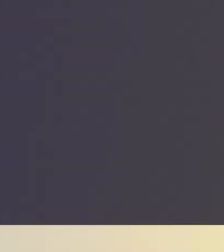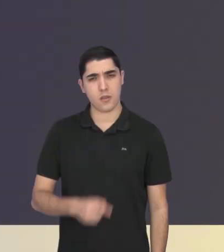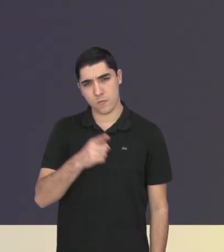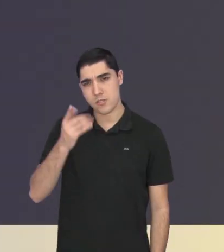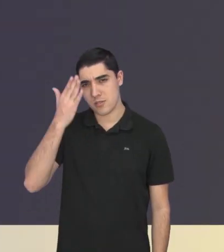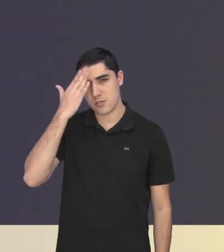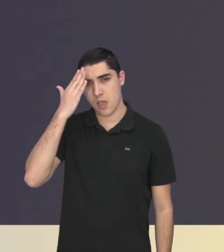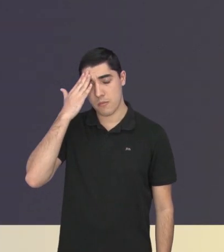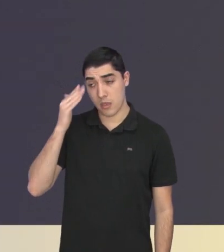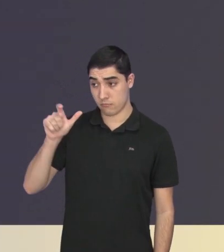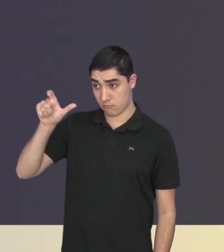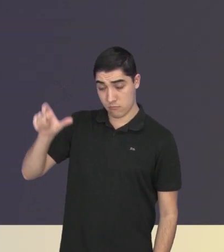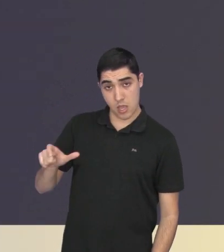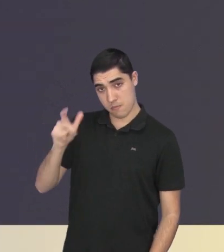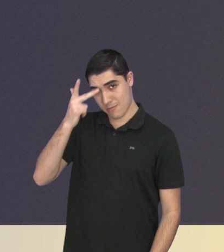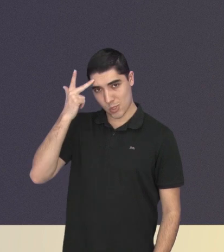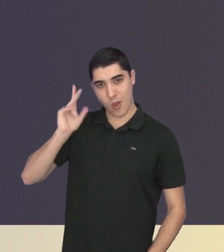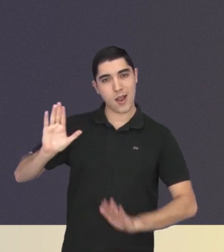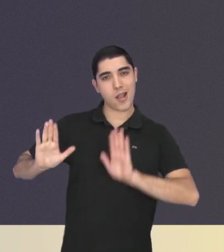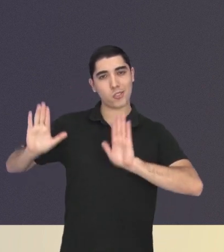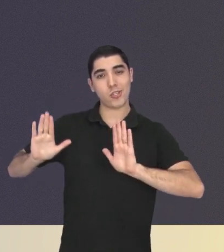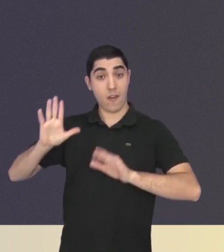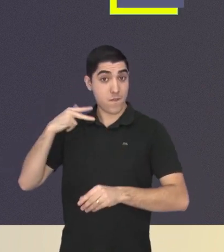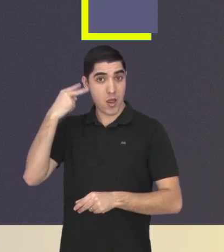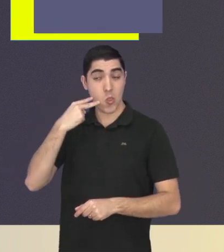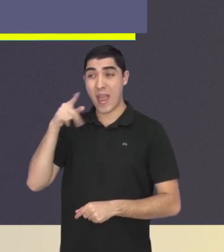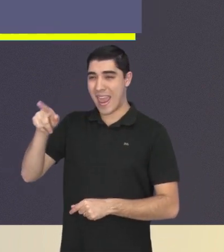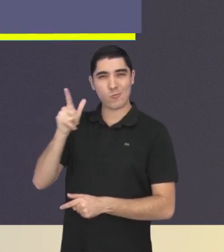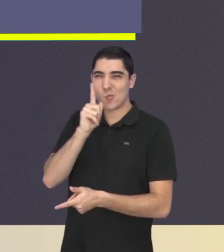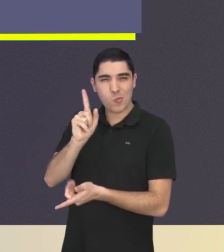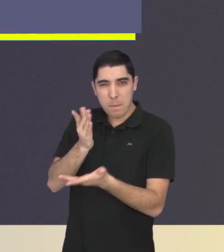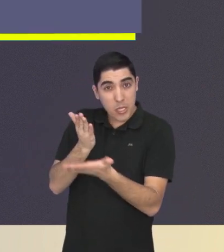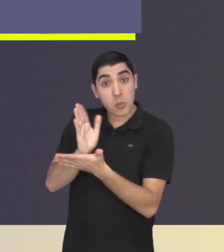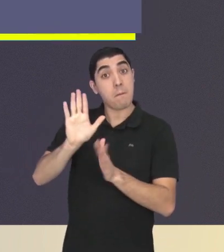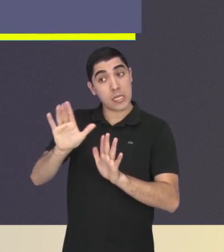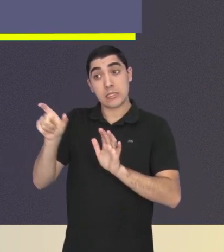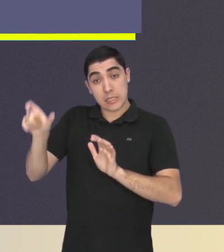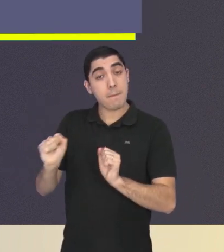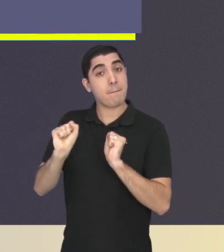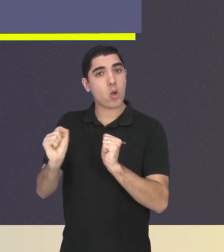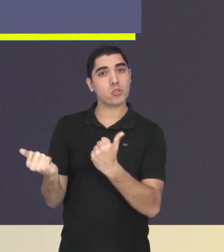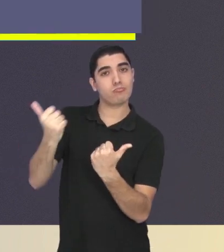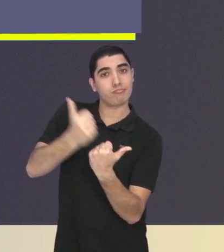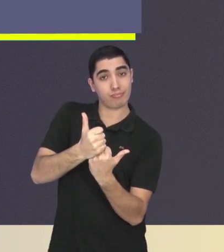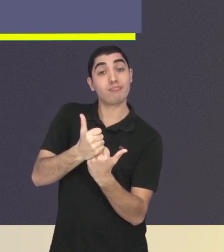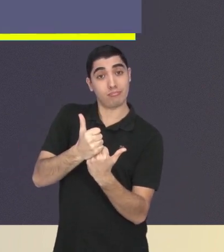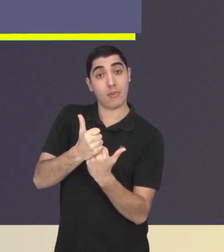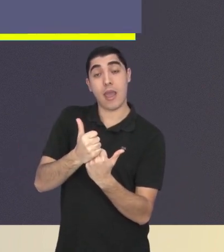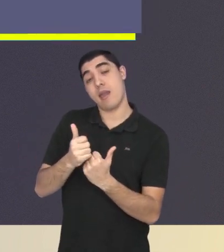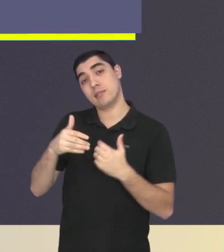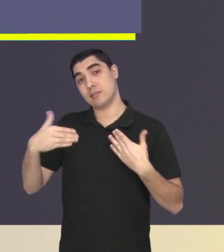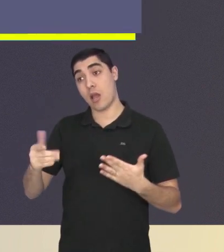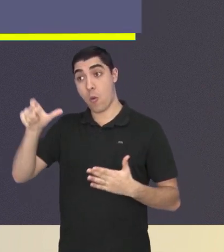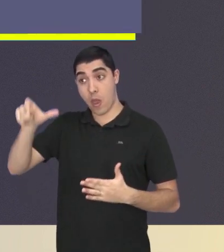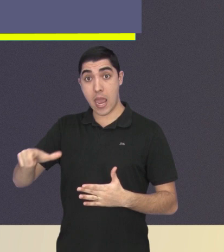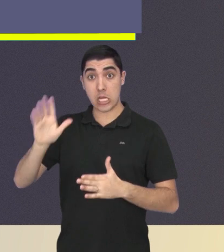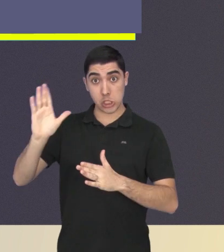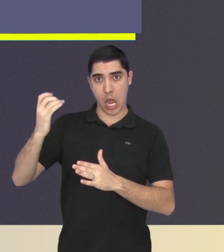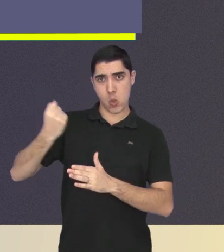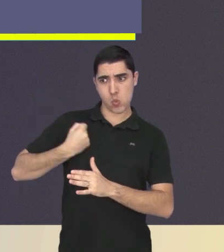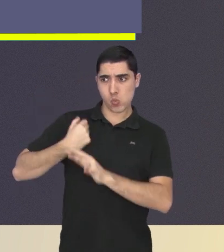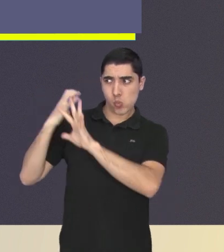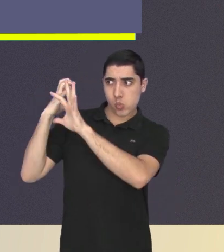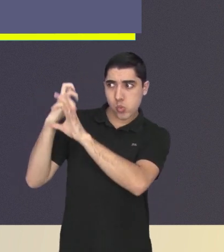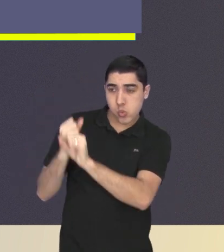Você sabia que todo candidato a vereador que não é eleito é um suplente? O suplente é chamado a tomar posse seguindo a ordem de